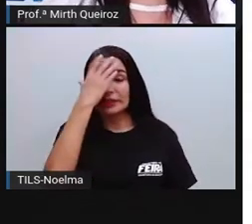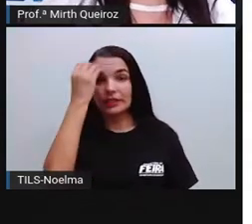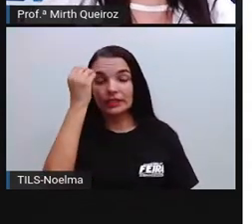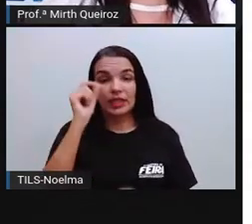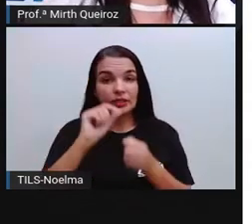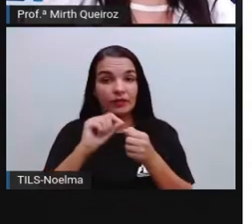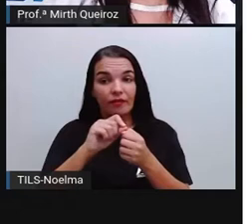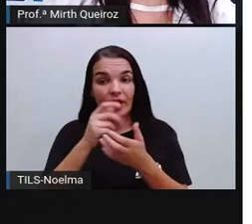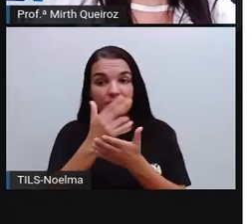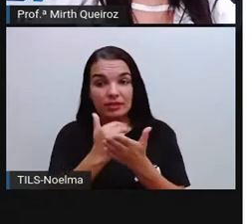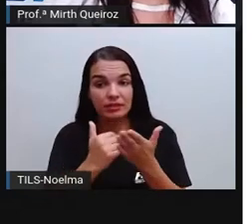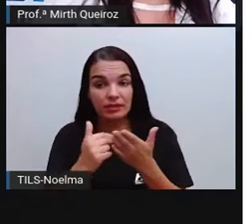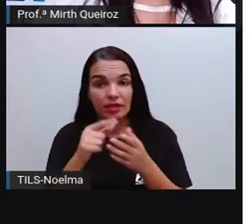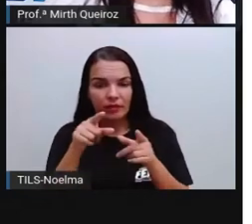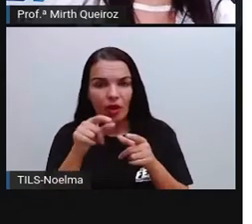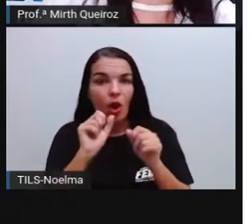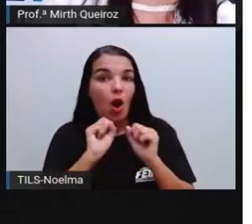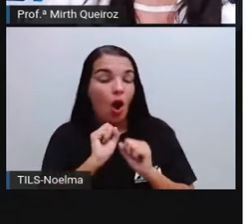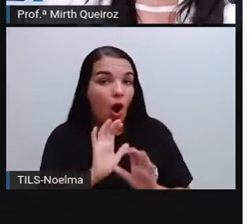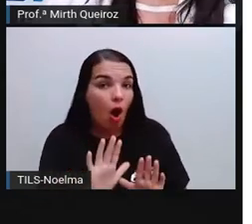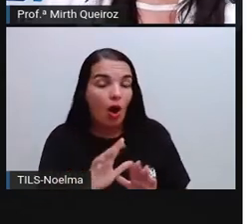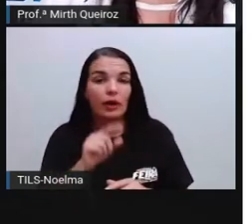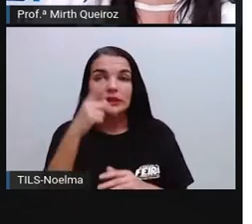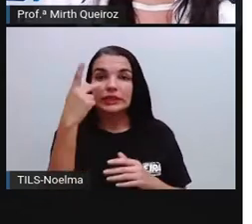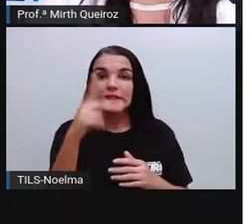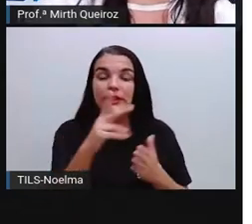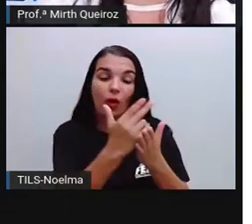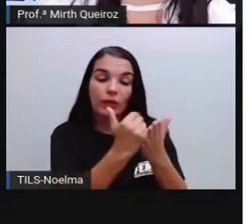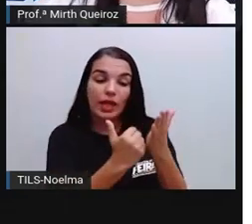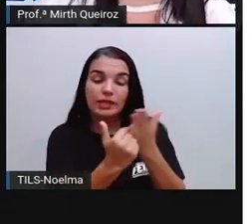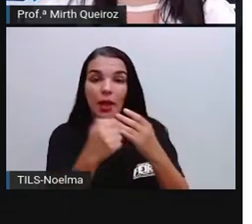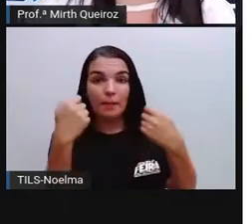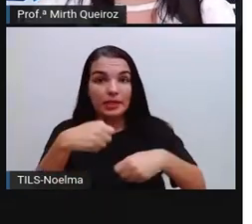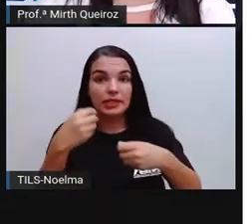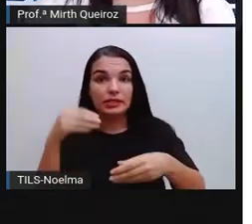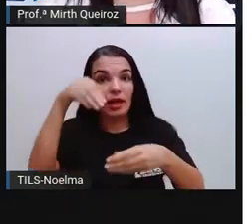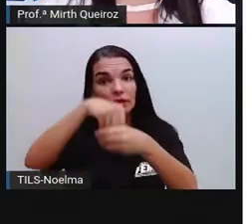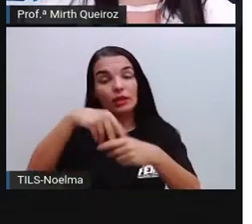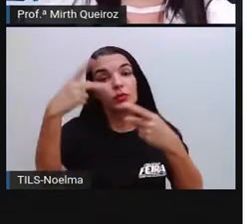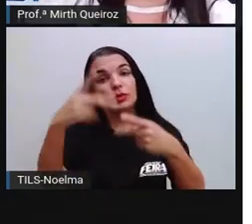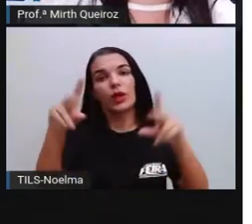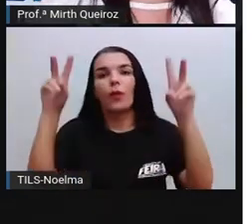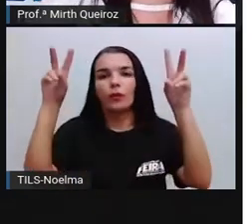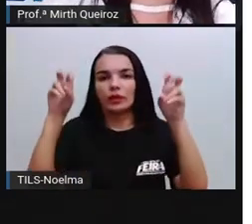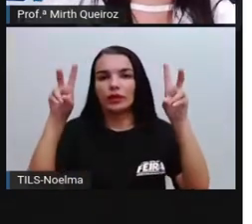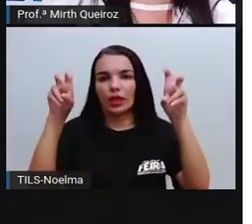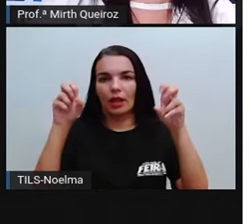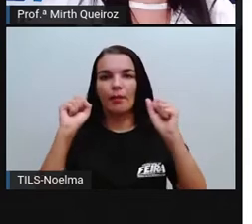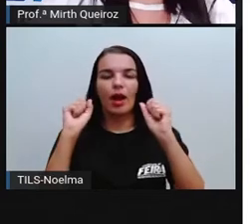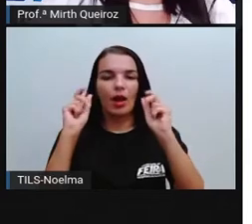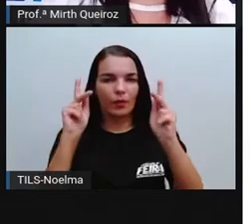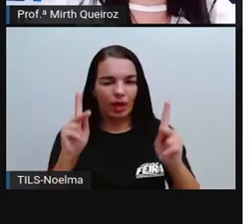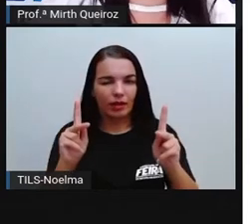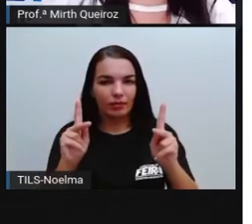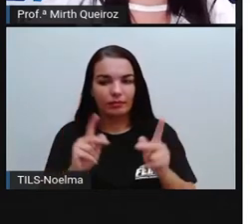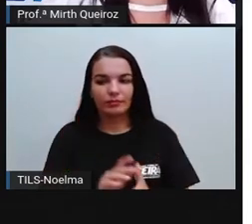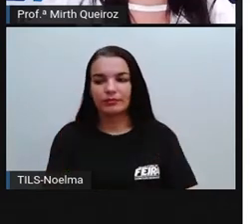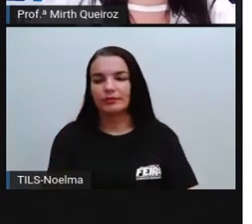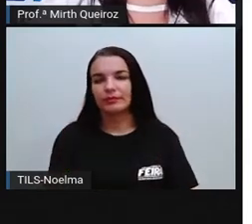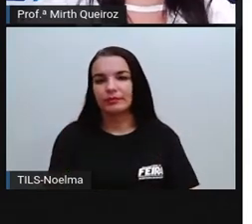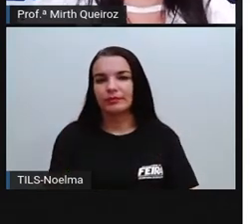Façam desenho que tenha a ver aí com o tema que você escolheu para fazer o seu cordeiro.